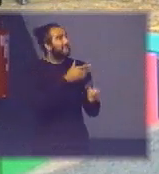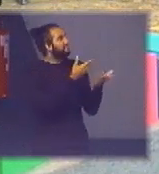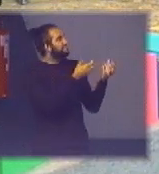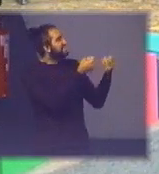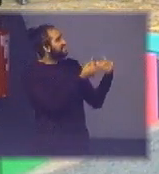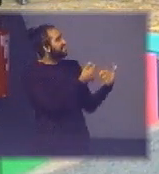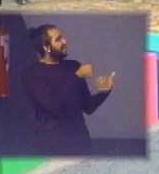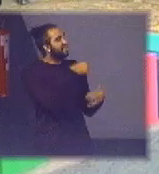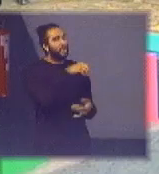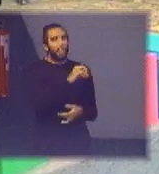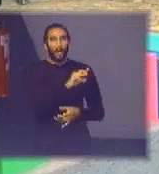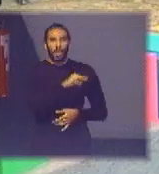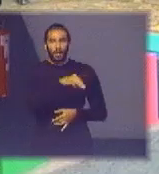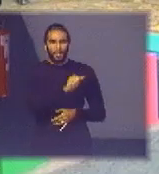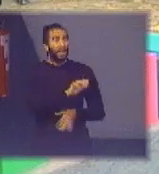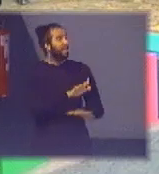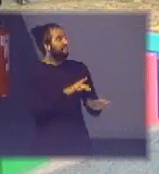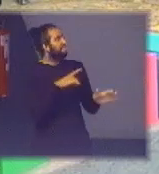coisa ah tem pergunta